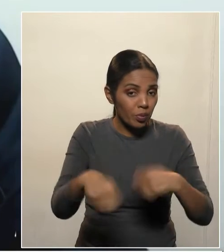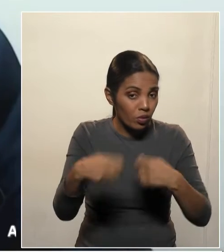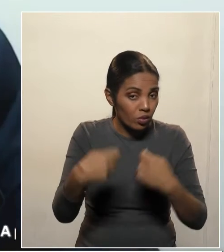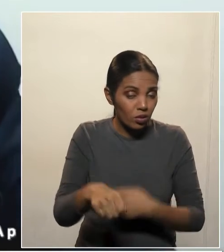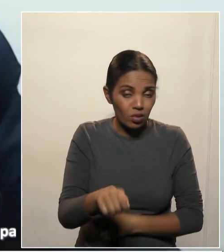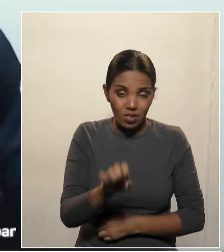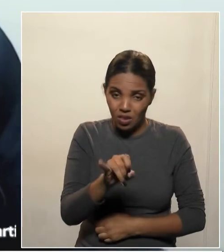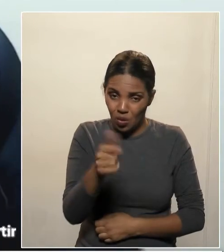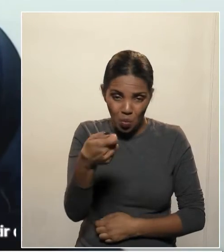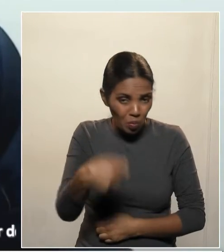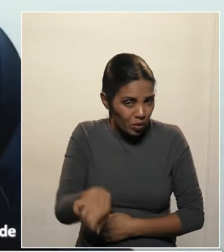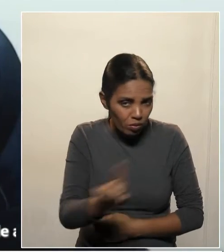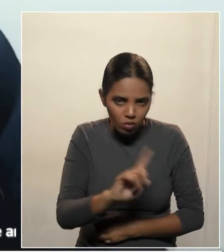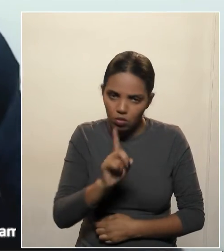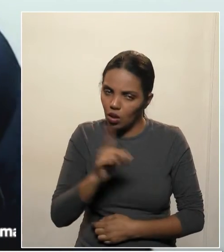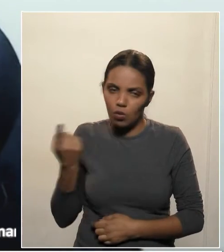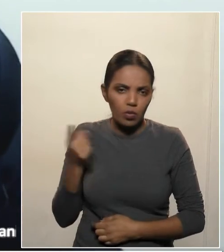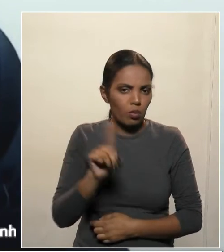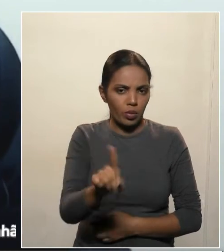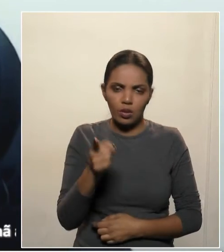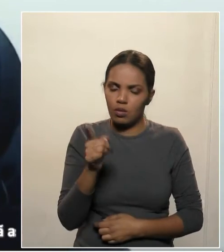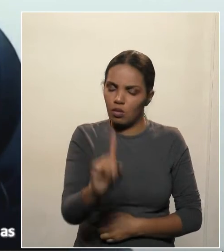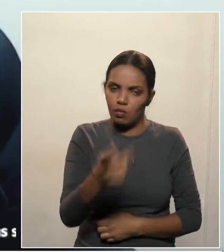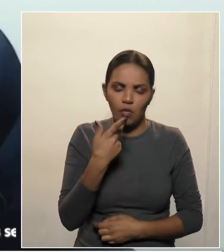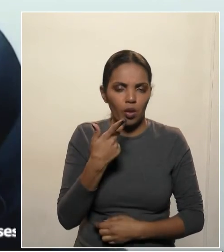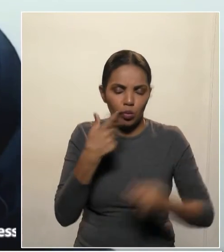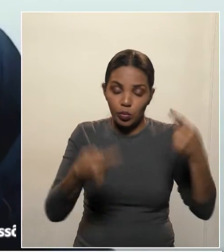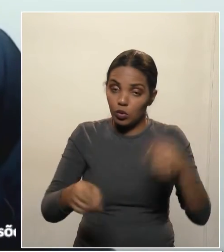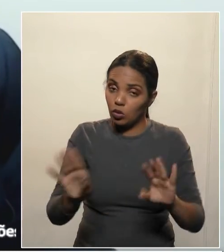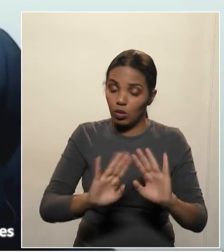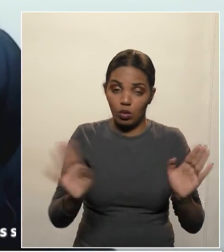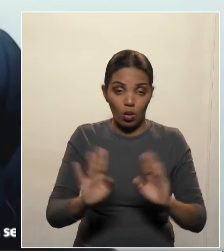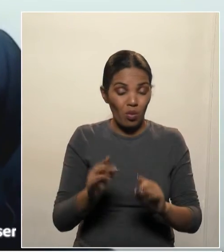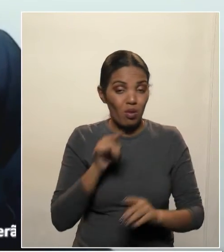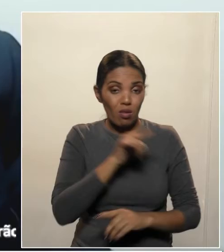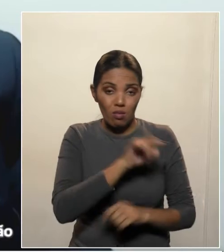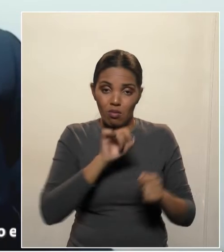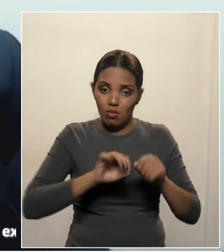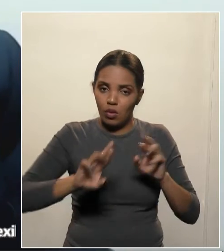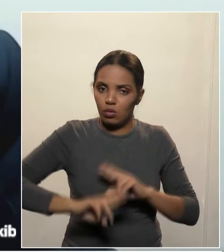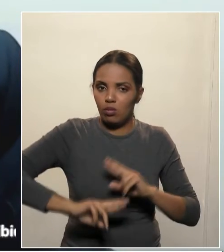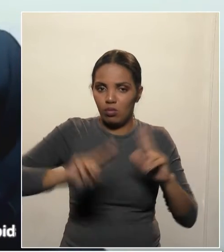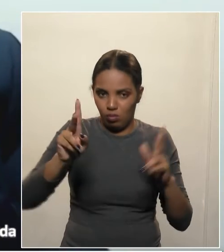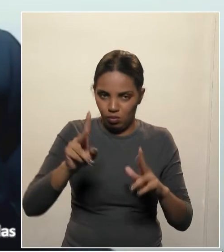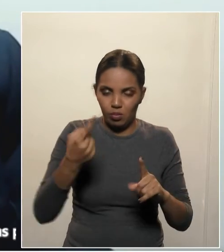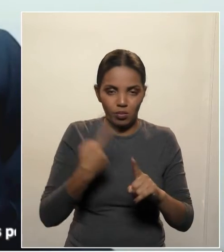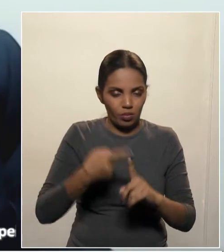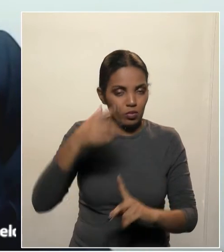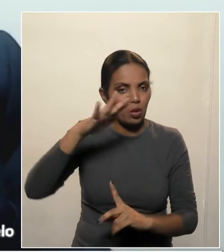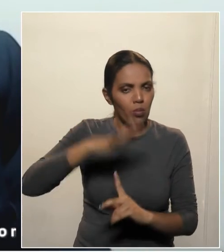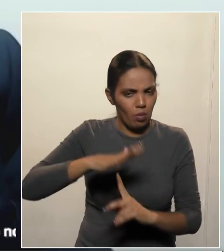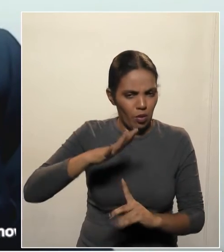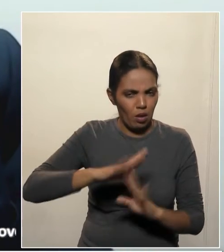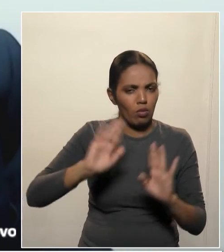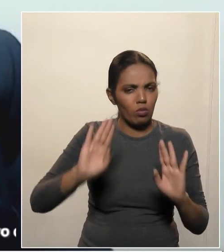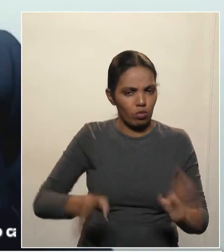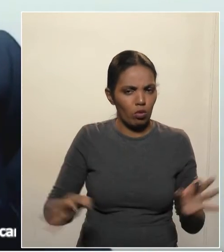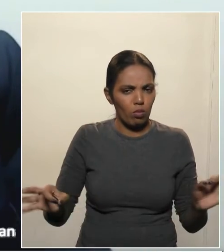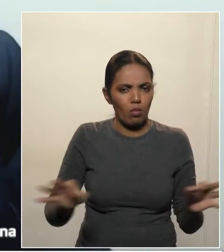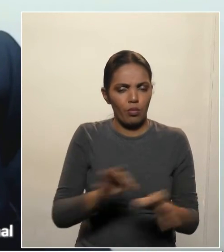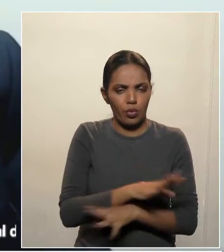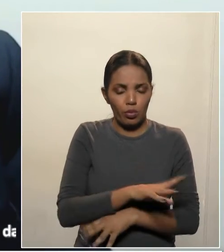um, sabe, um palco político, isso tem feito a diferença com o Brasil que o Paraná está preparado para enfrentar